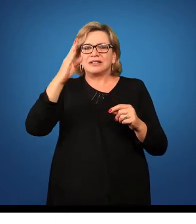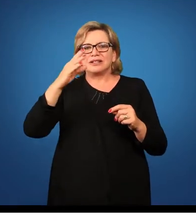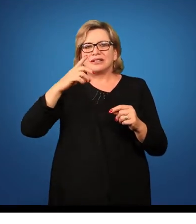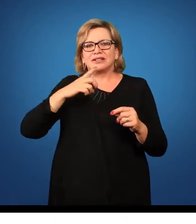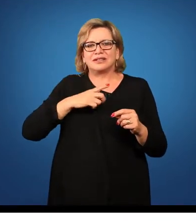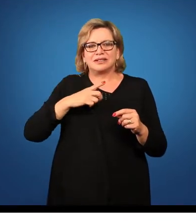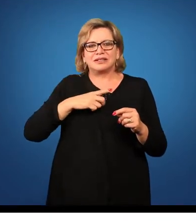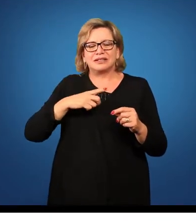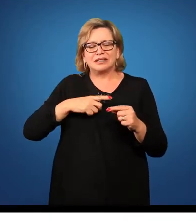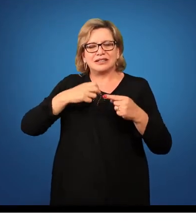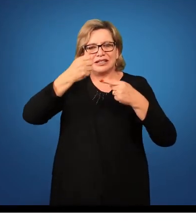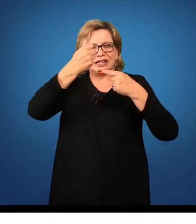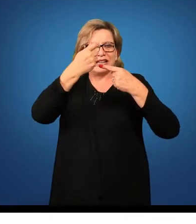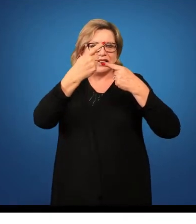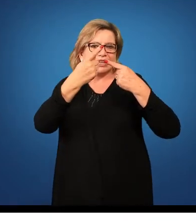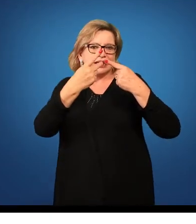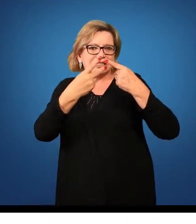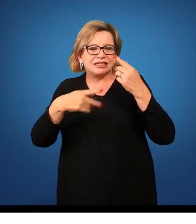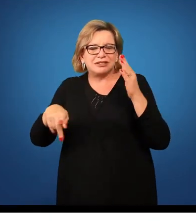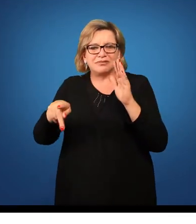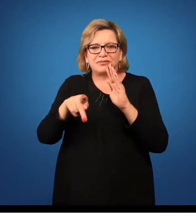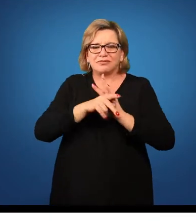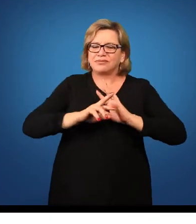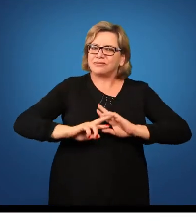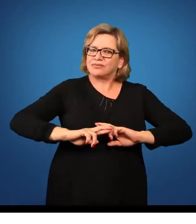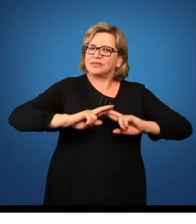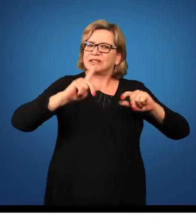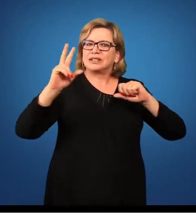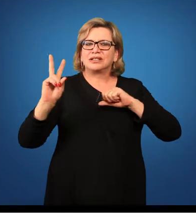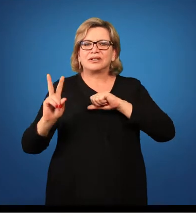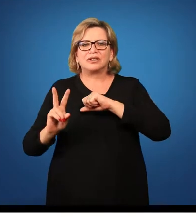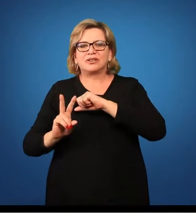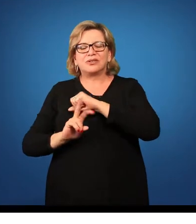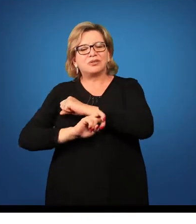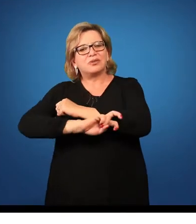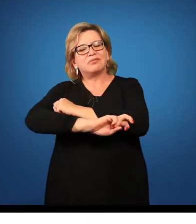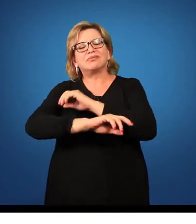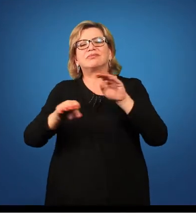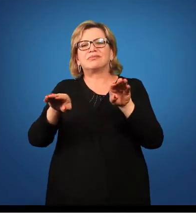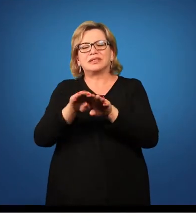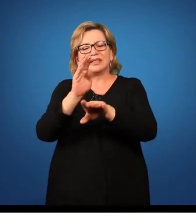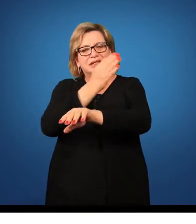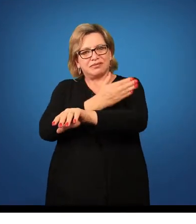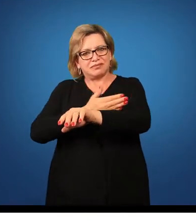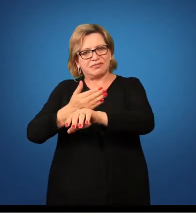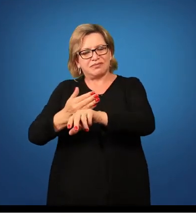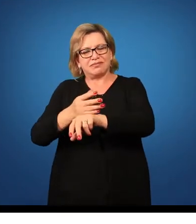se caracterizado por diferentes concepções e práticas pedagógicas.